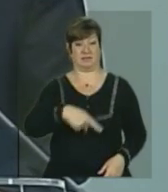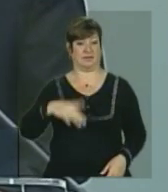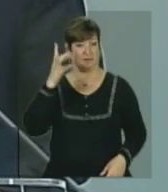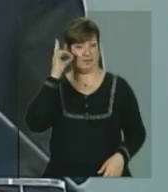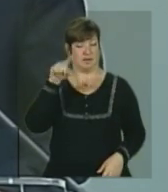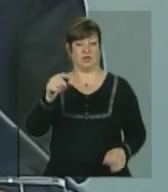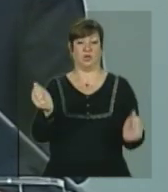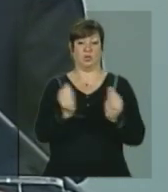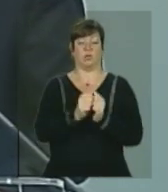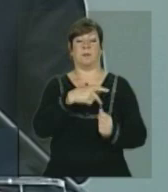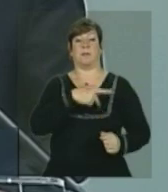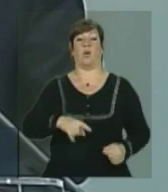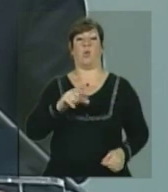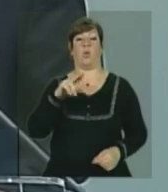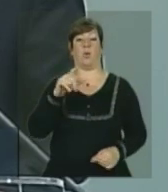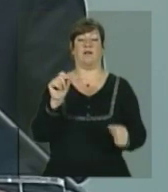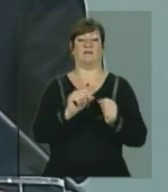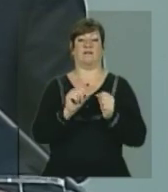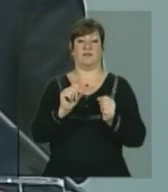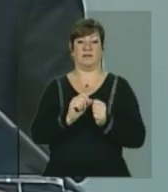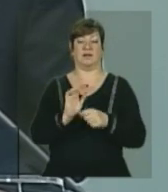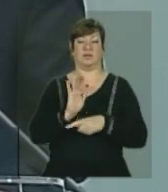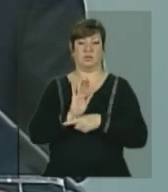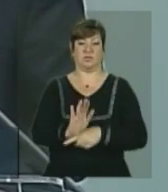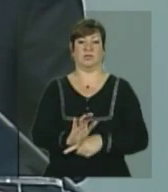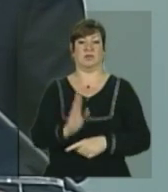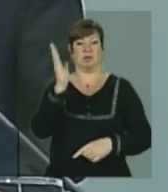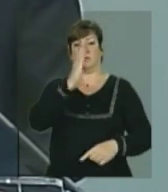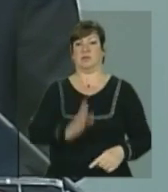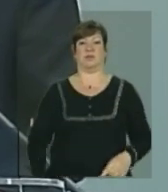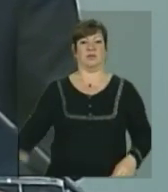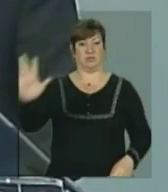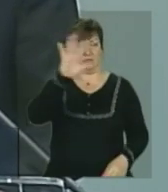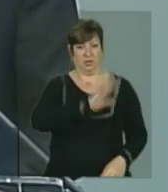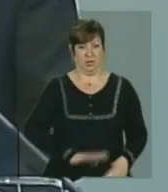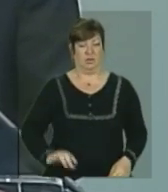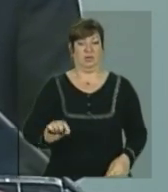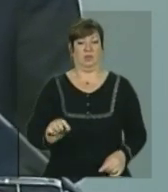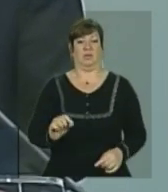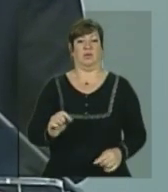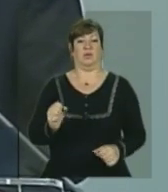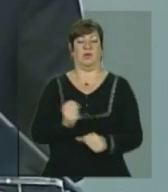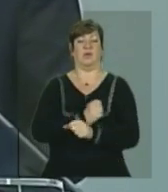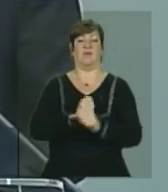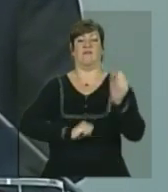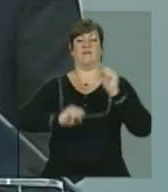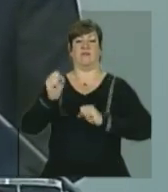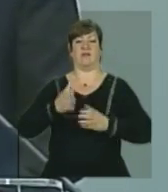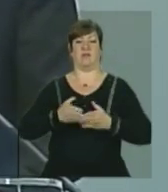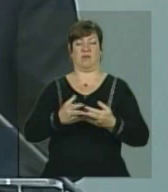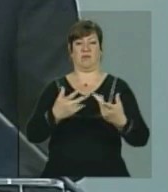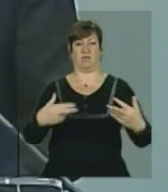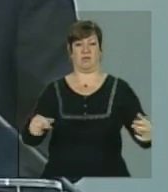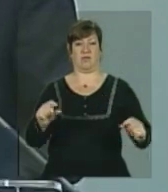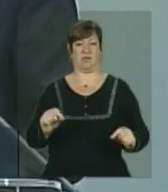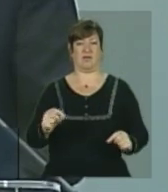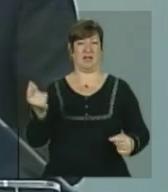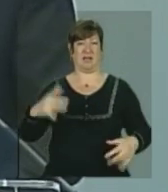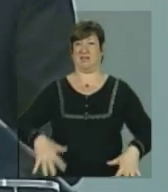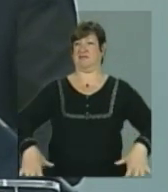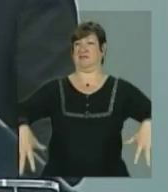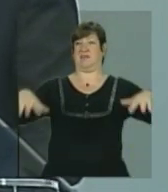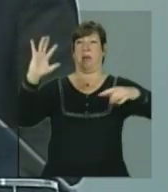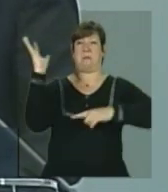junto com o presidente Lula o conteúdo nacional e a Verome, que era mato até dois metros,